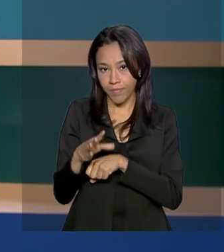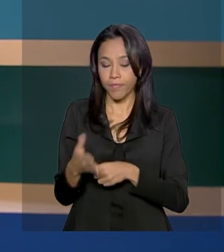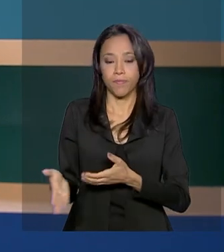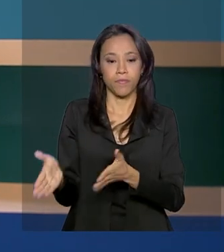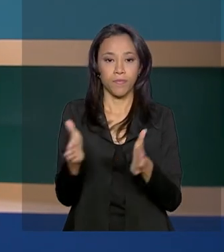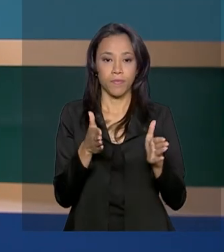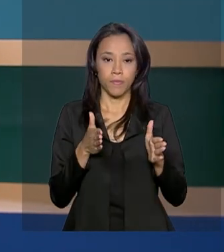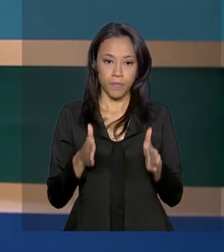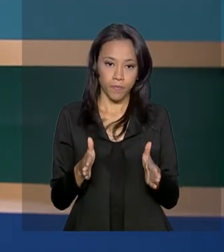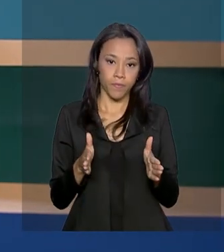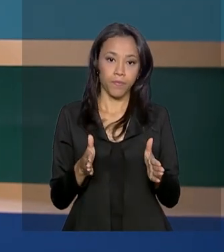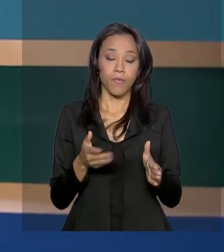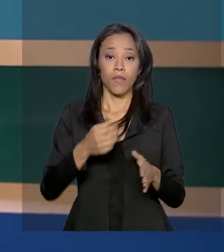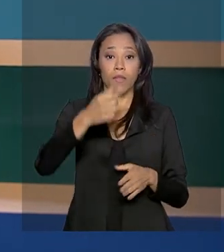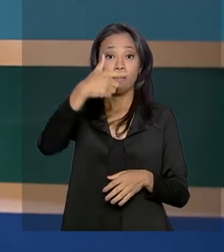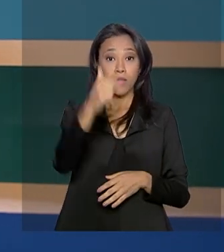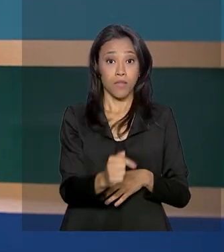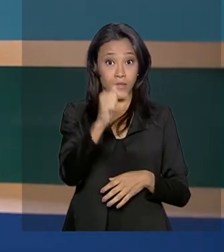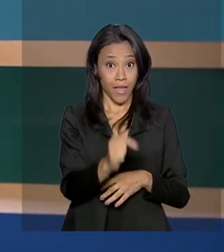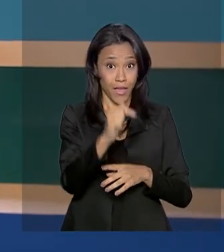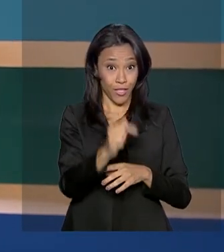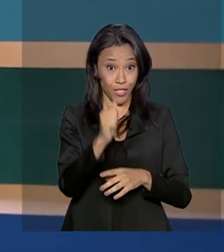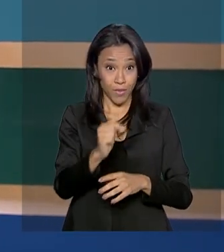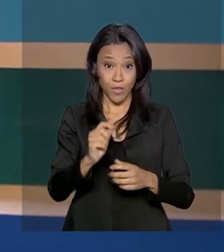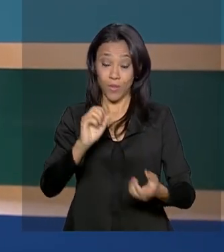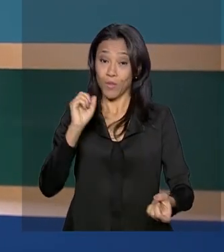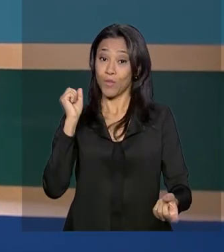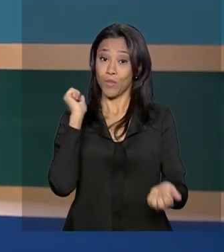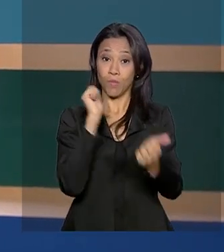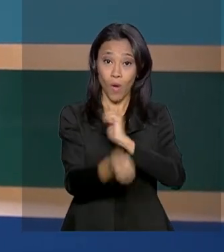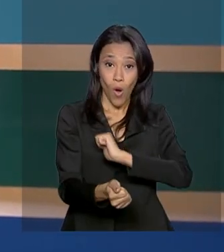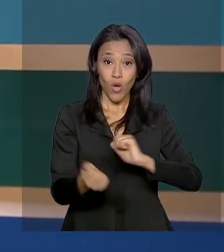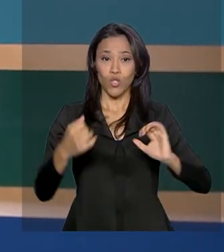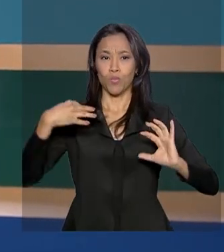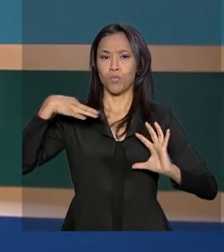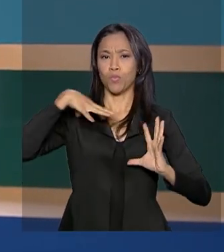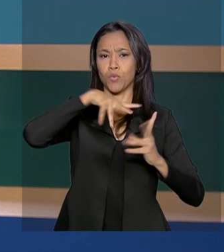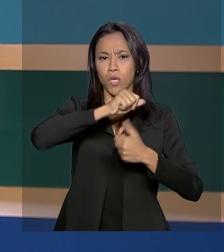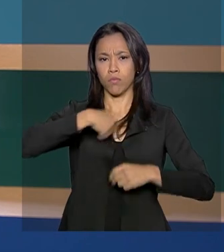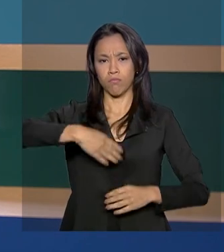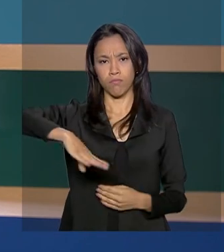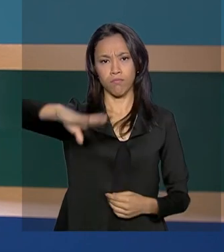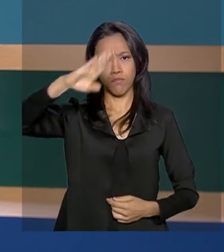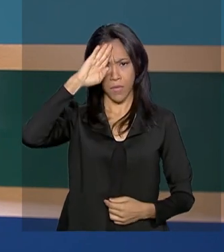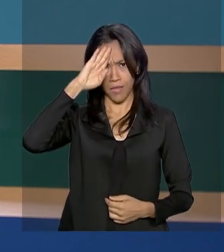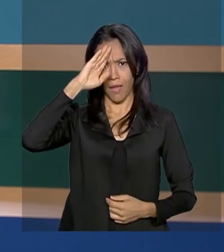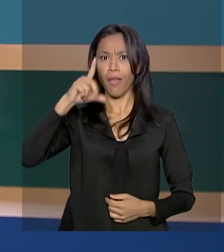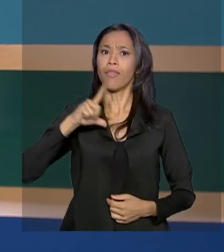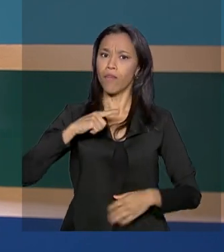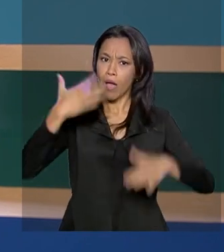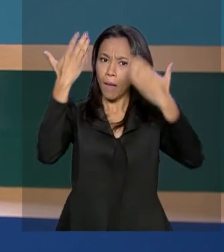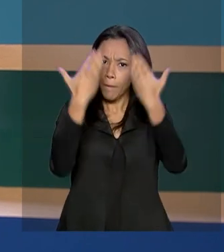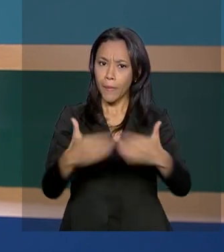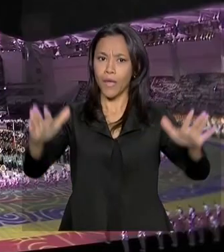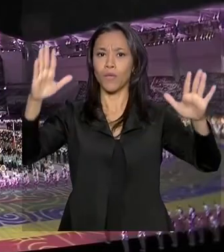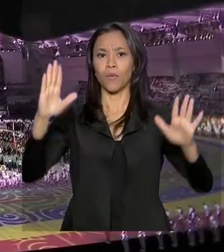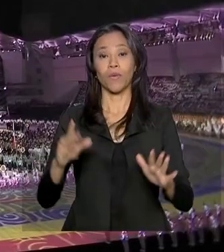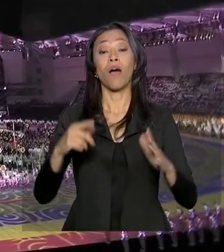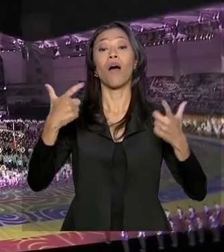A sétima edição dos Jogos Mundiais Militares teve a abertura oficial agora pela manhã na China.